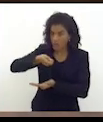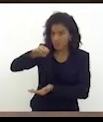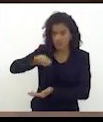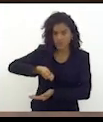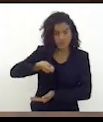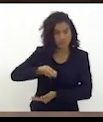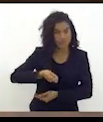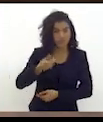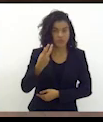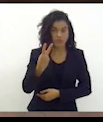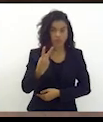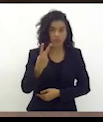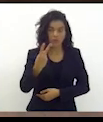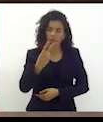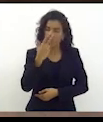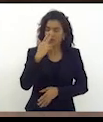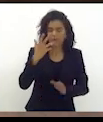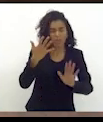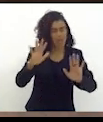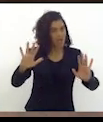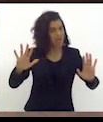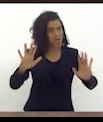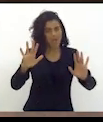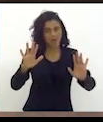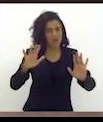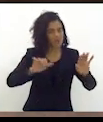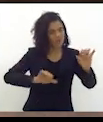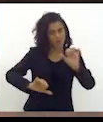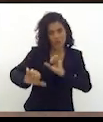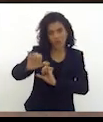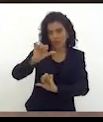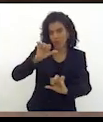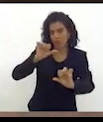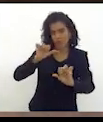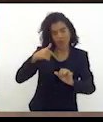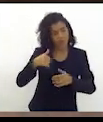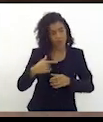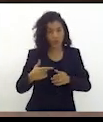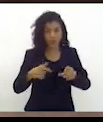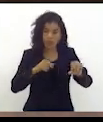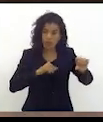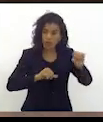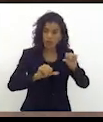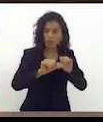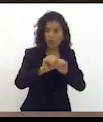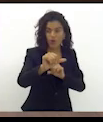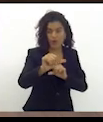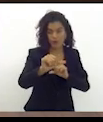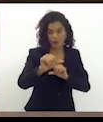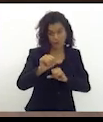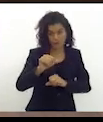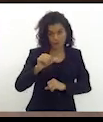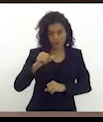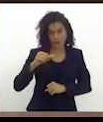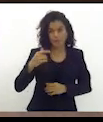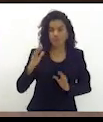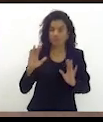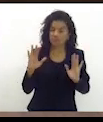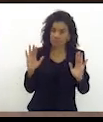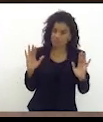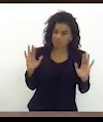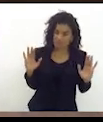Se não pode aparecer um segundo, eu não estou abdicando de falar. Só estou cedendo a vez ao doutor Serginho, que ficou de fazer um